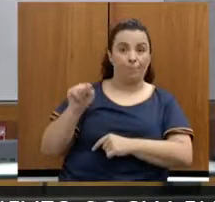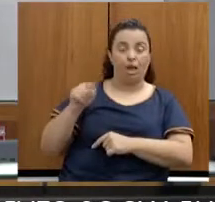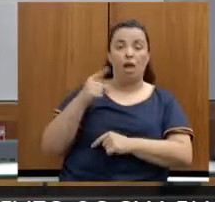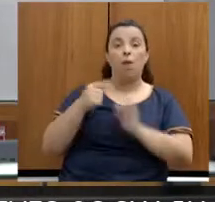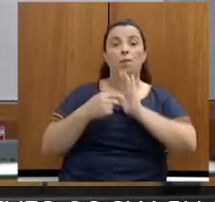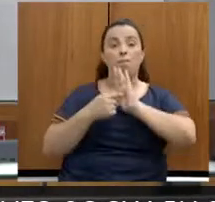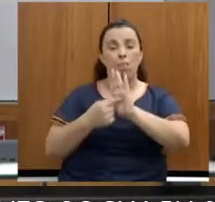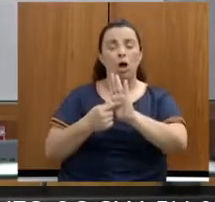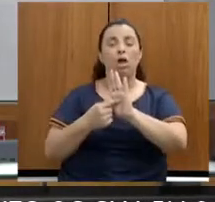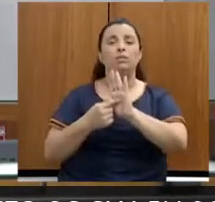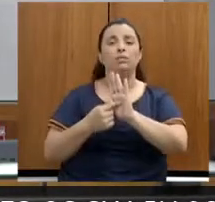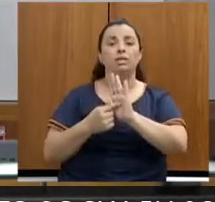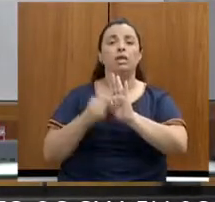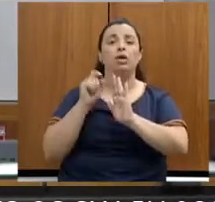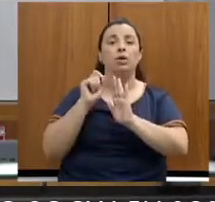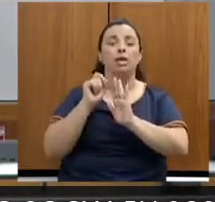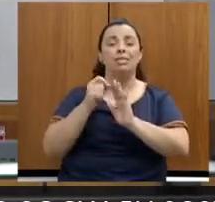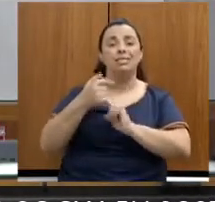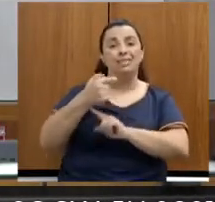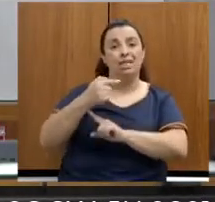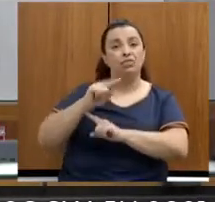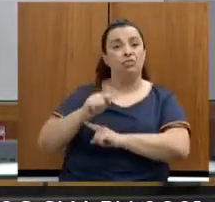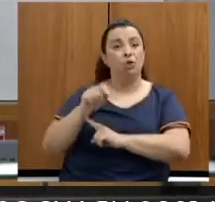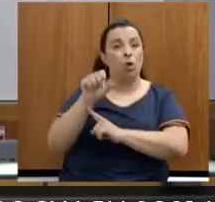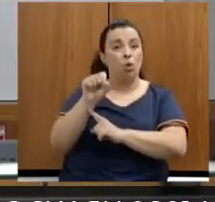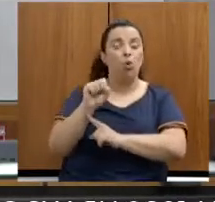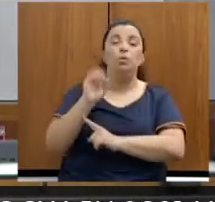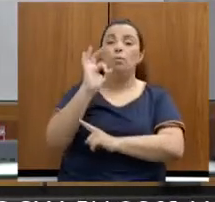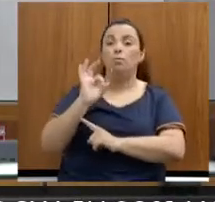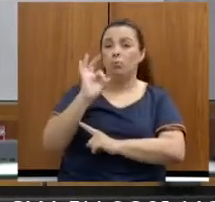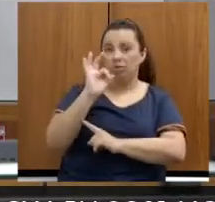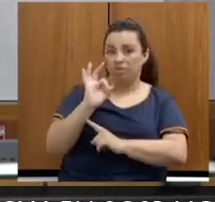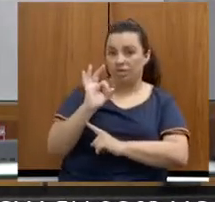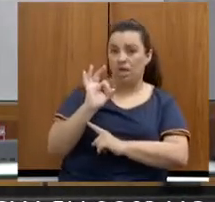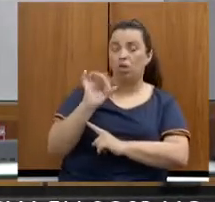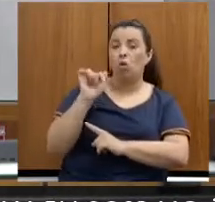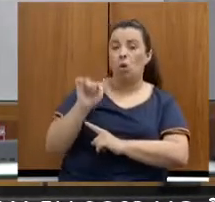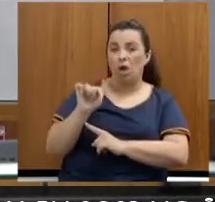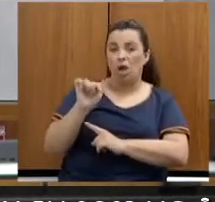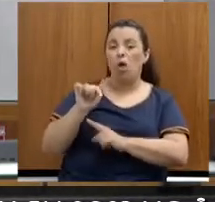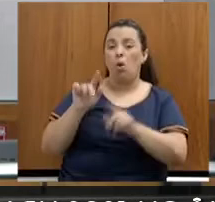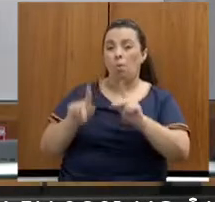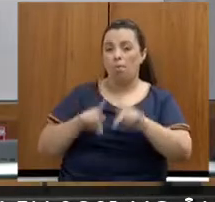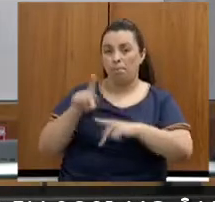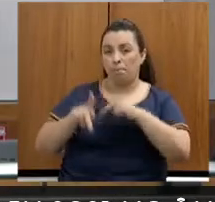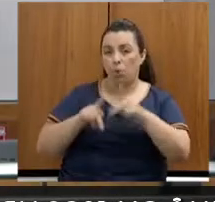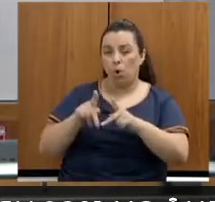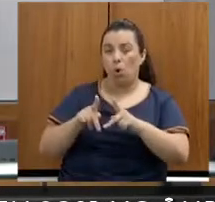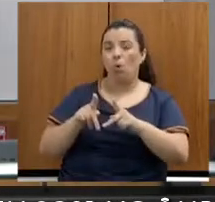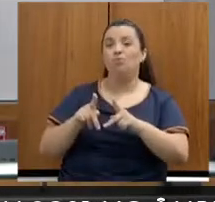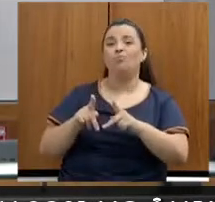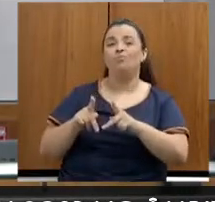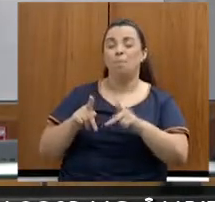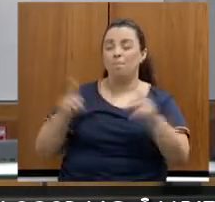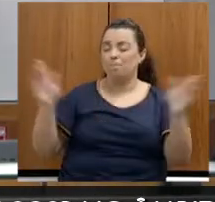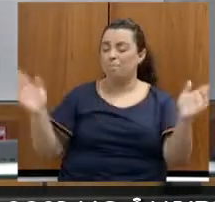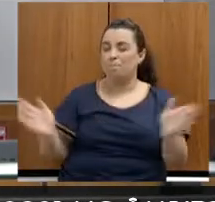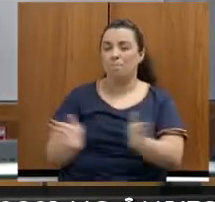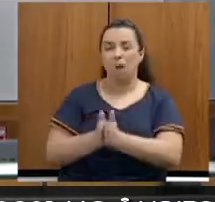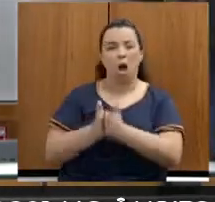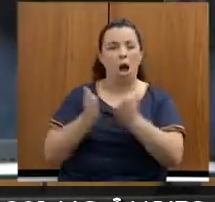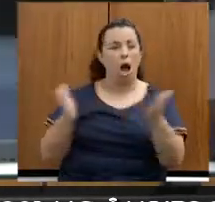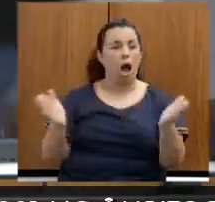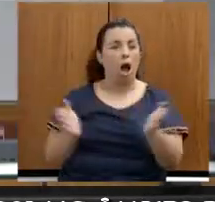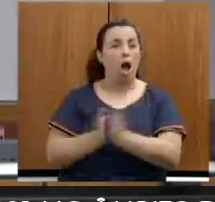2018, 7,8% da população mineira vive em situação de extrema pobreza.